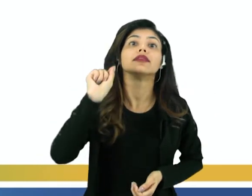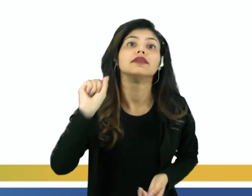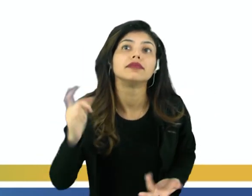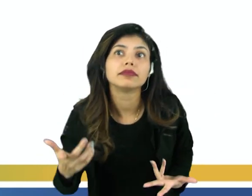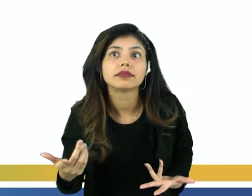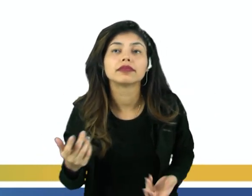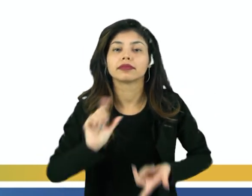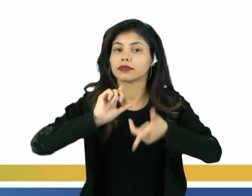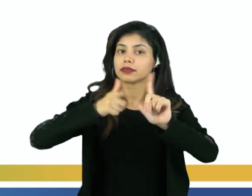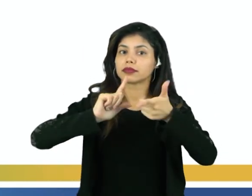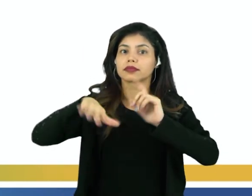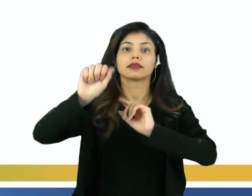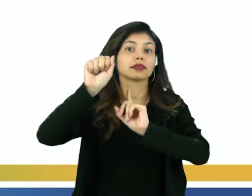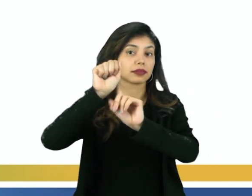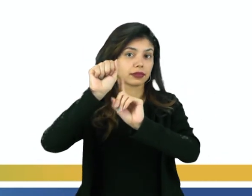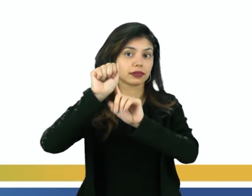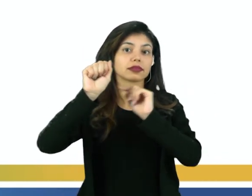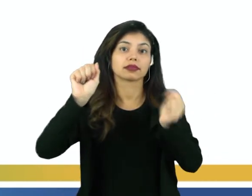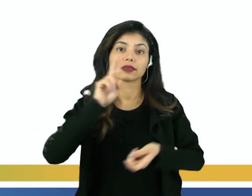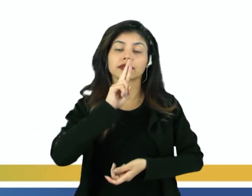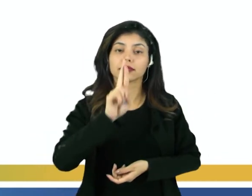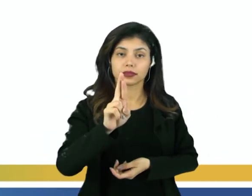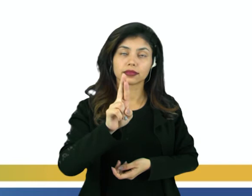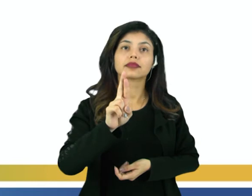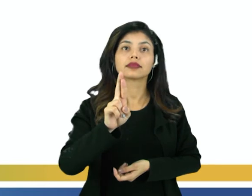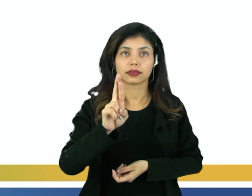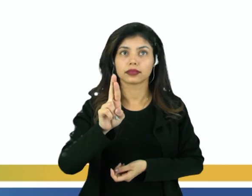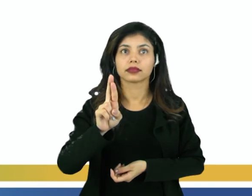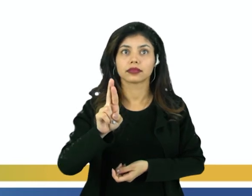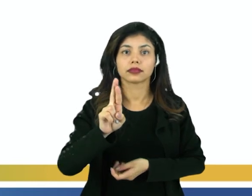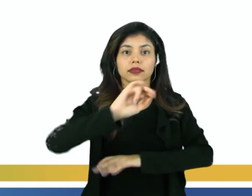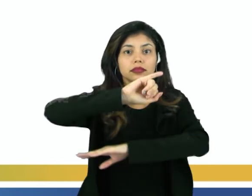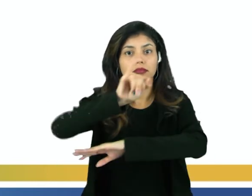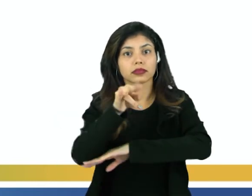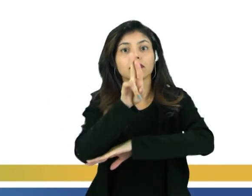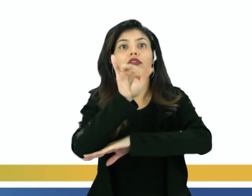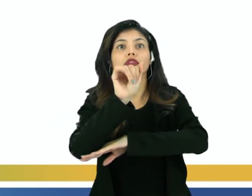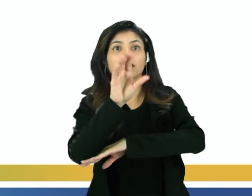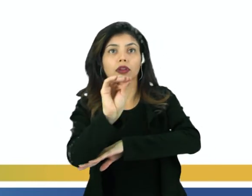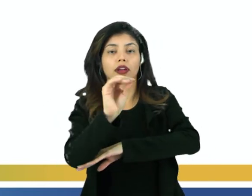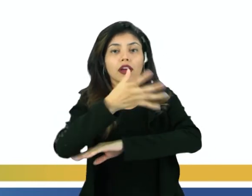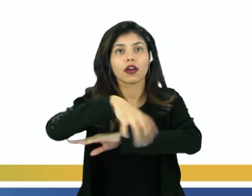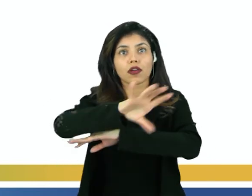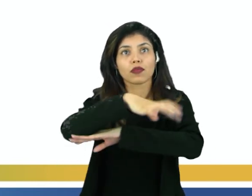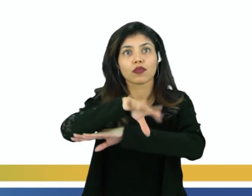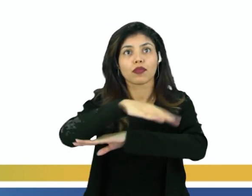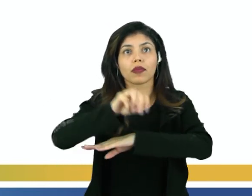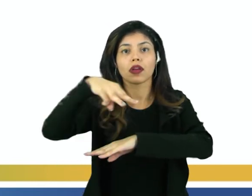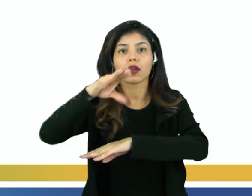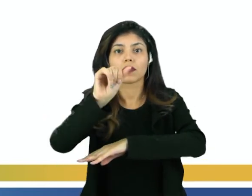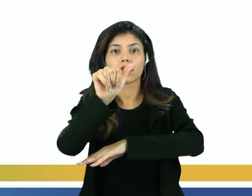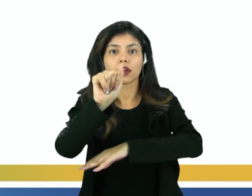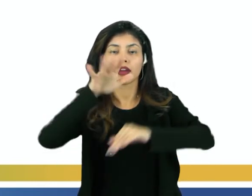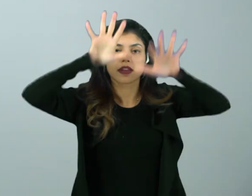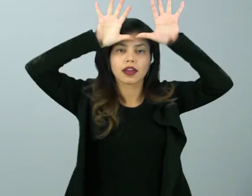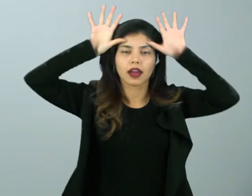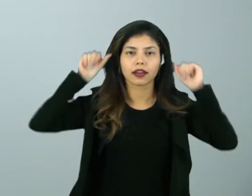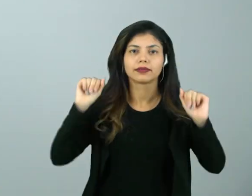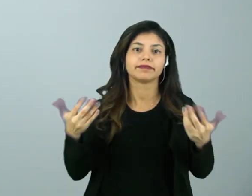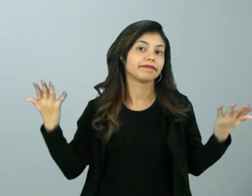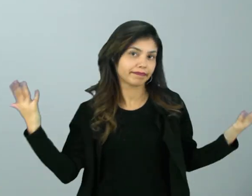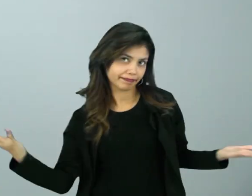letra A. A resposta é Juruá, Purus, Juruá, Moa e Acre.